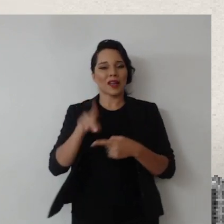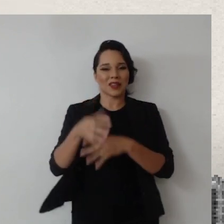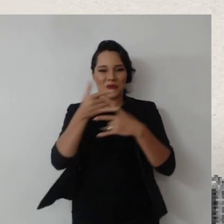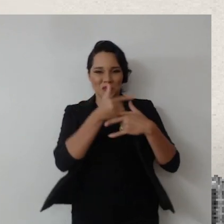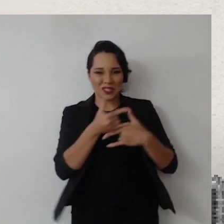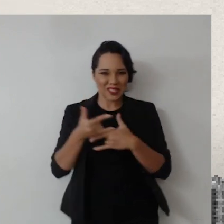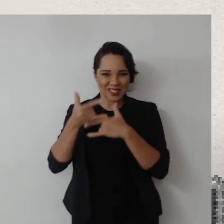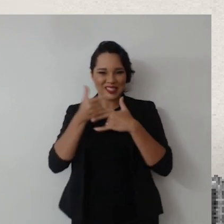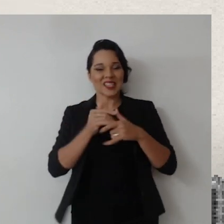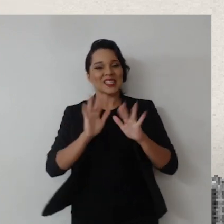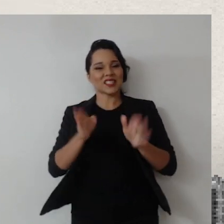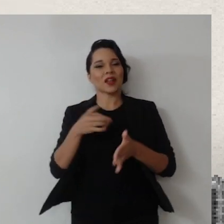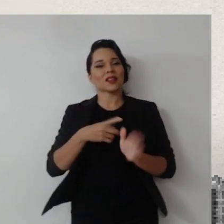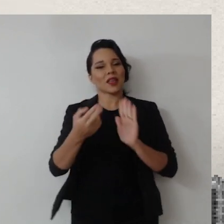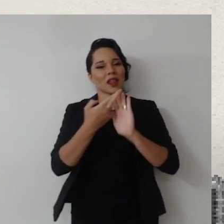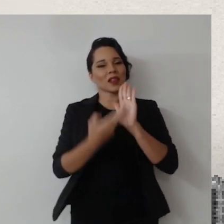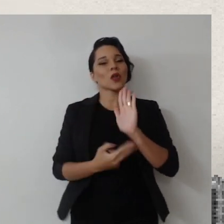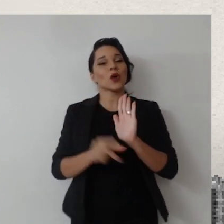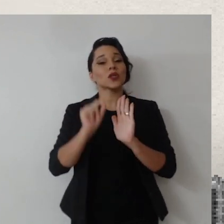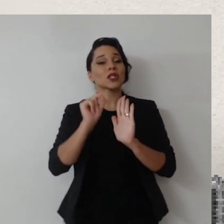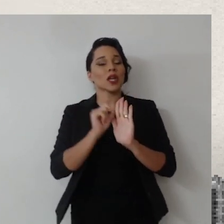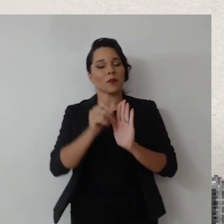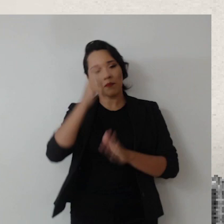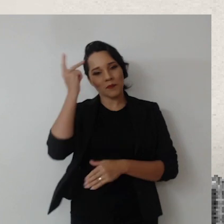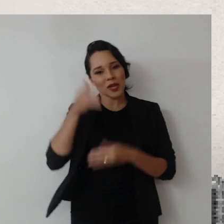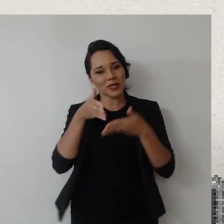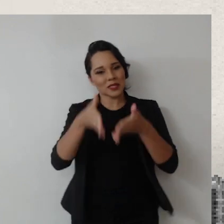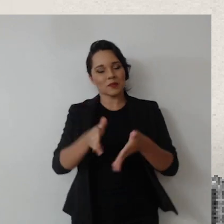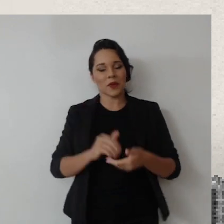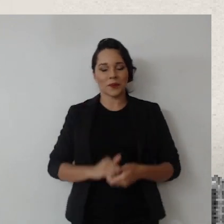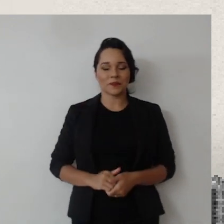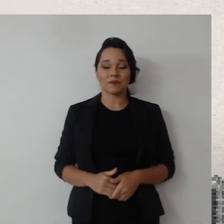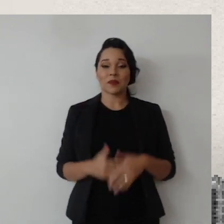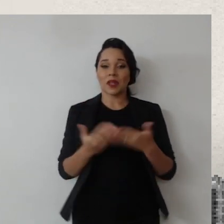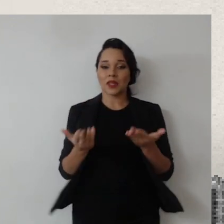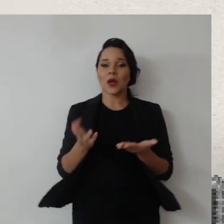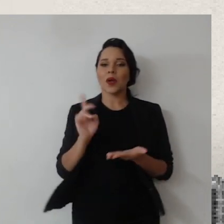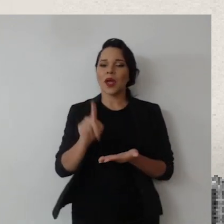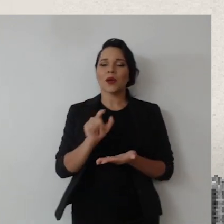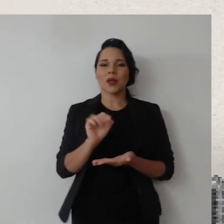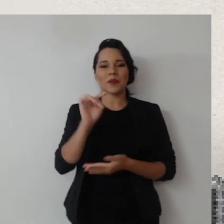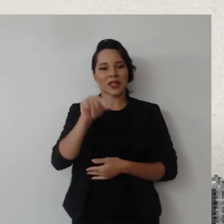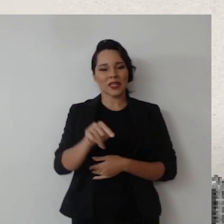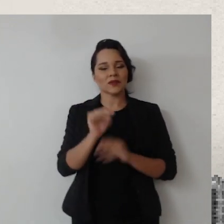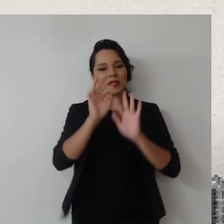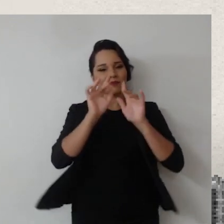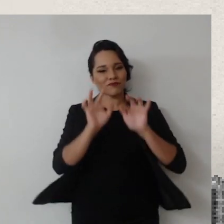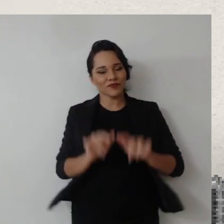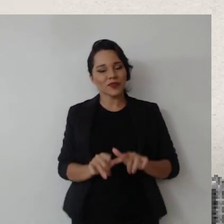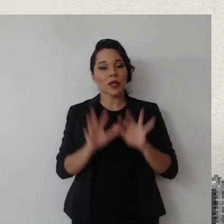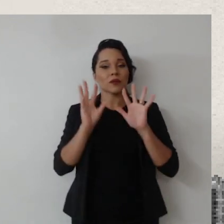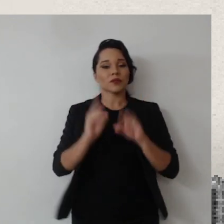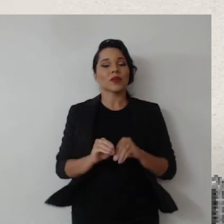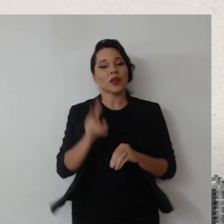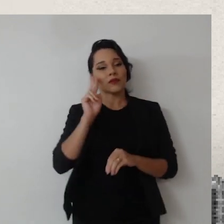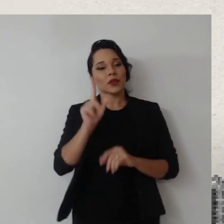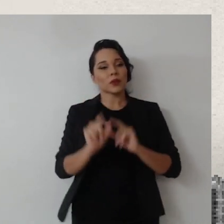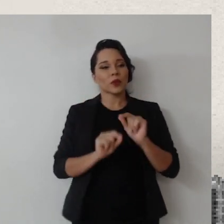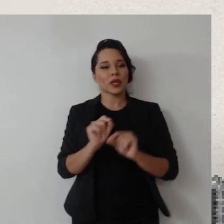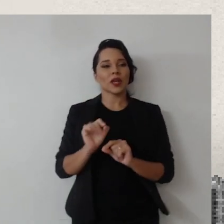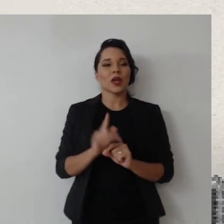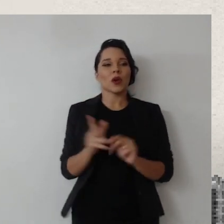Teams, ele emite um relatório de participação ao término do evento. Então, a frequência vai ser computada, levando em